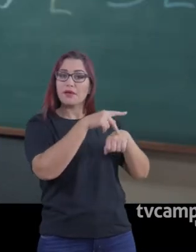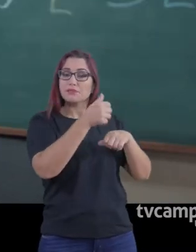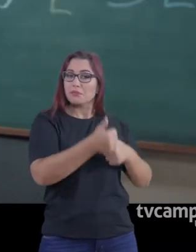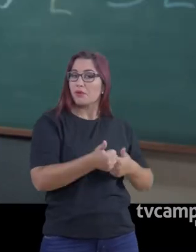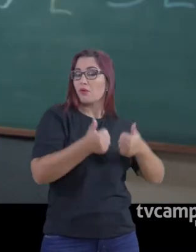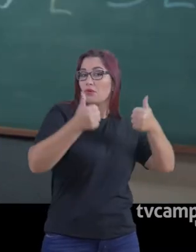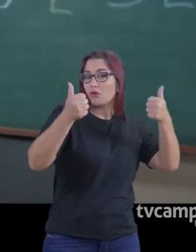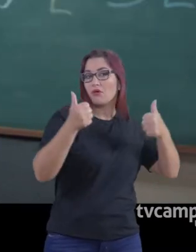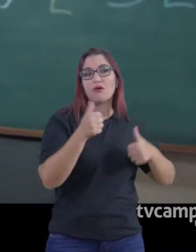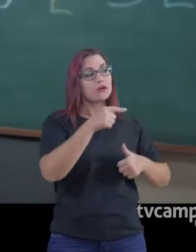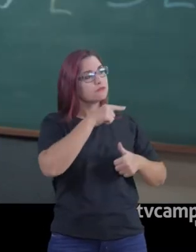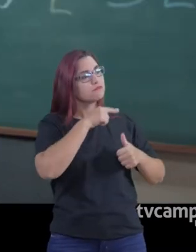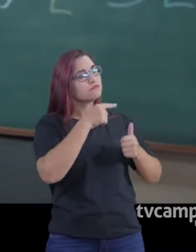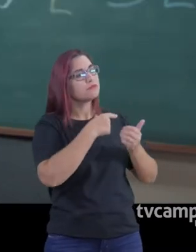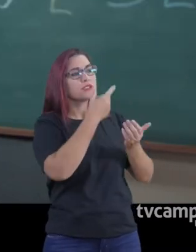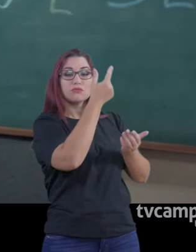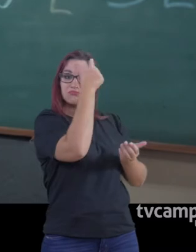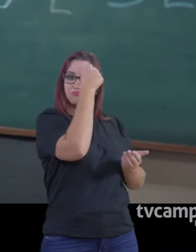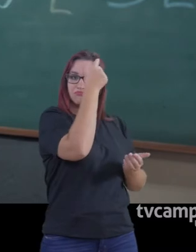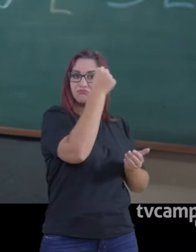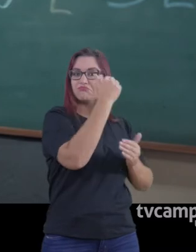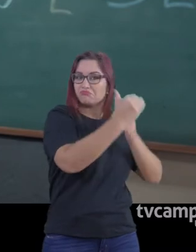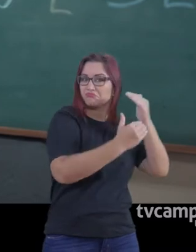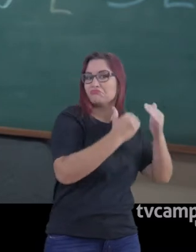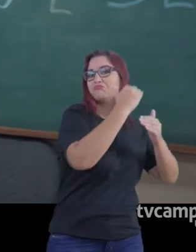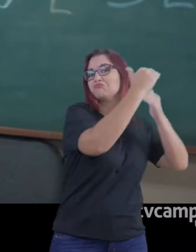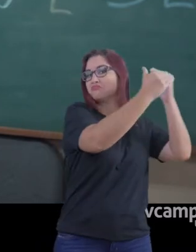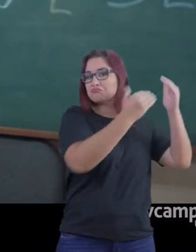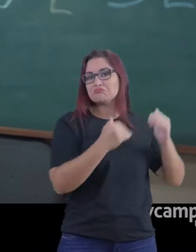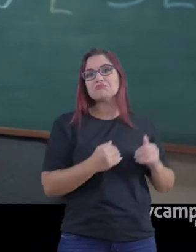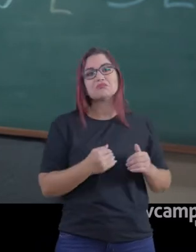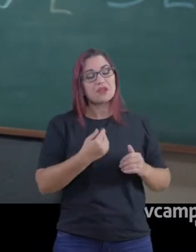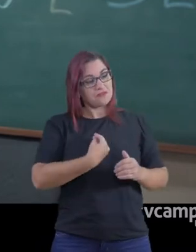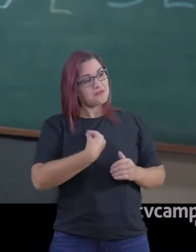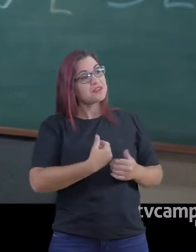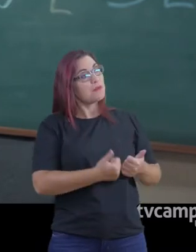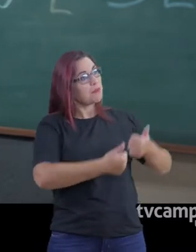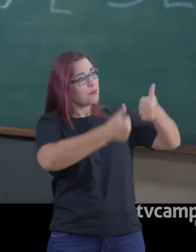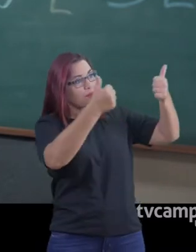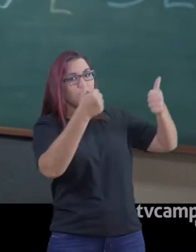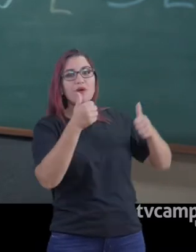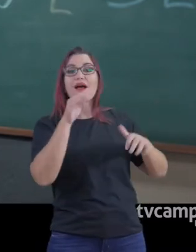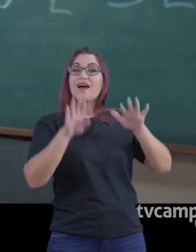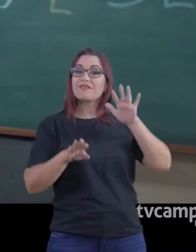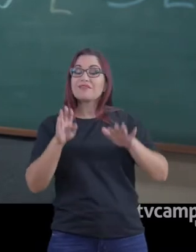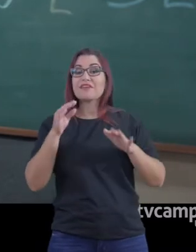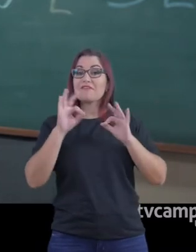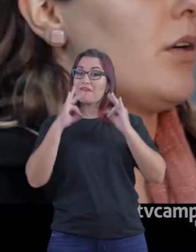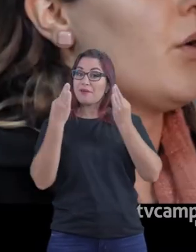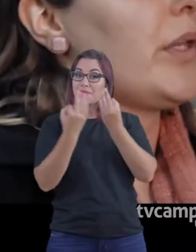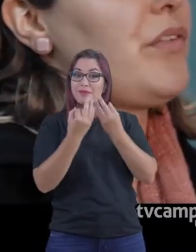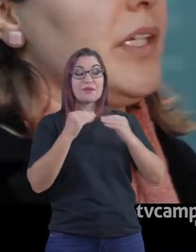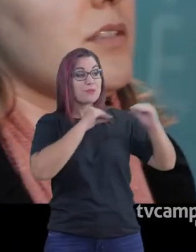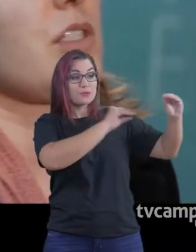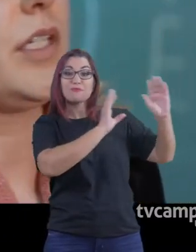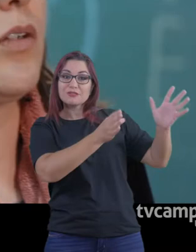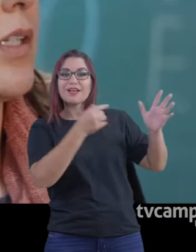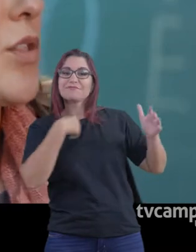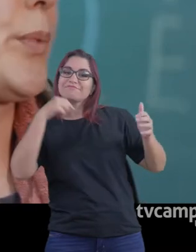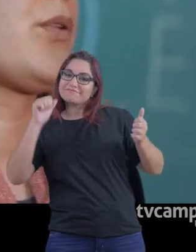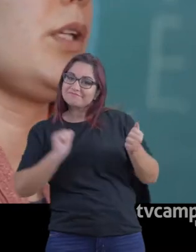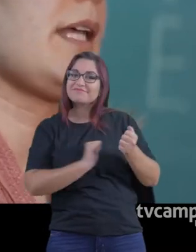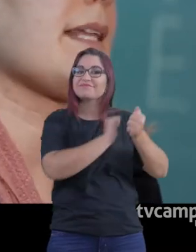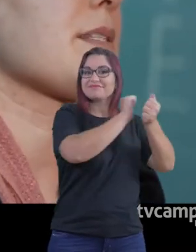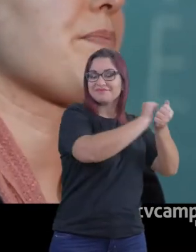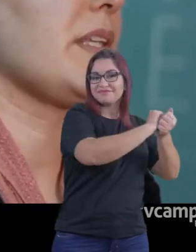vida, de uma oportunidade de estudo, de se reunir com a sua família que já migrou, ou enfim, de